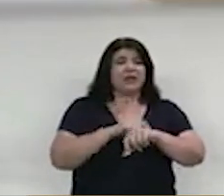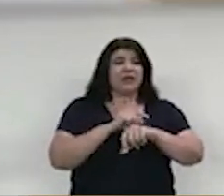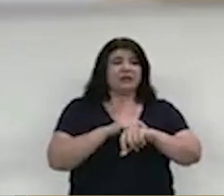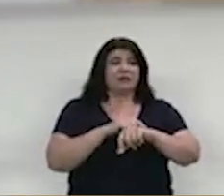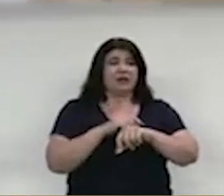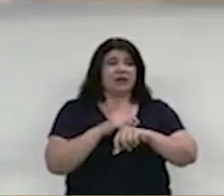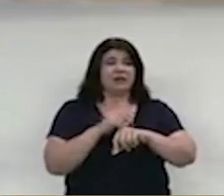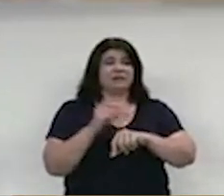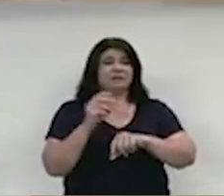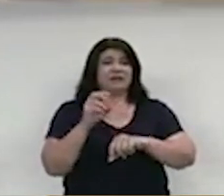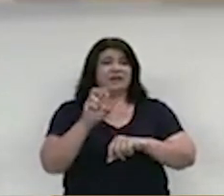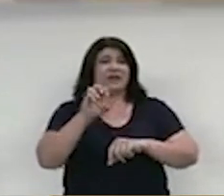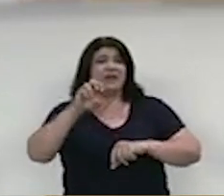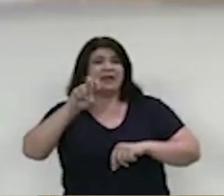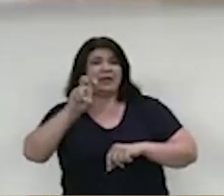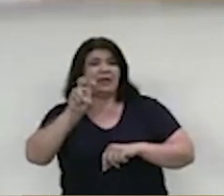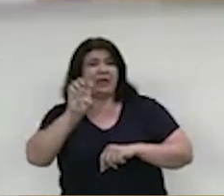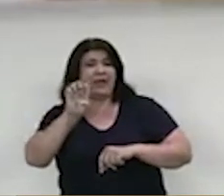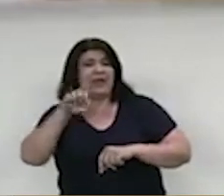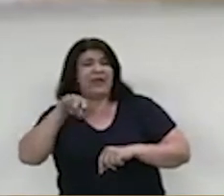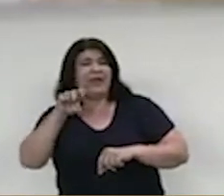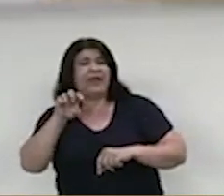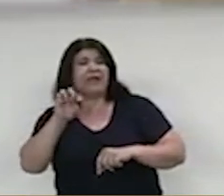parte e demais adicionais.